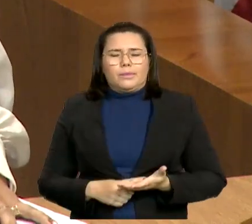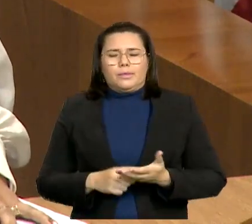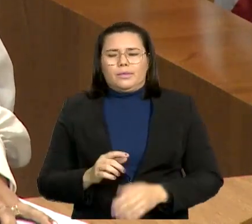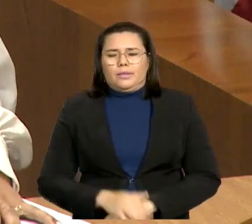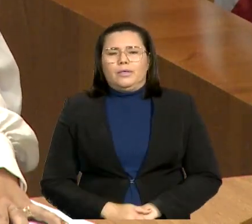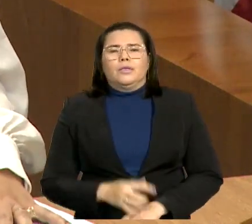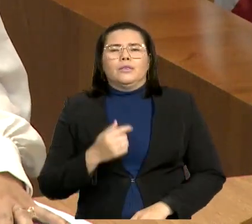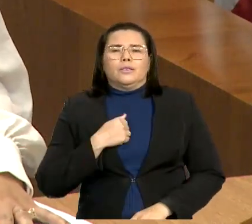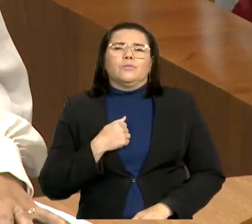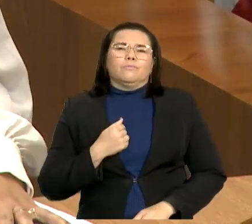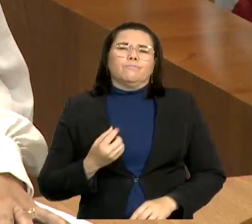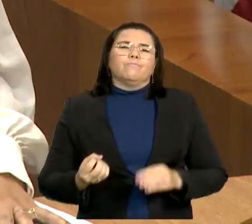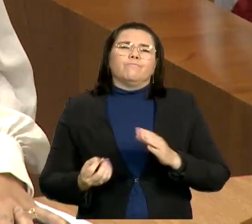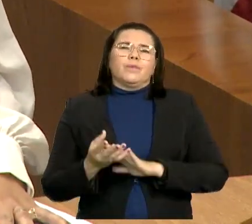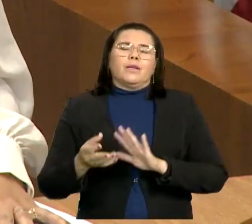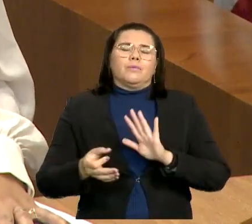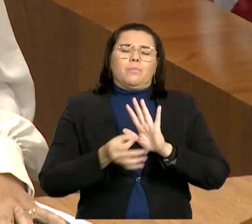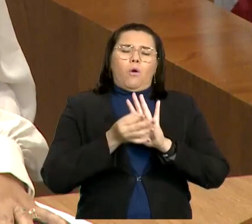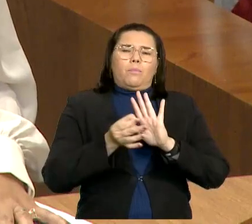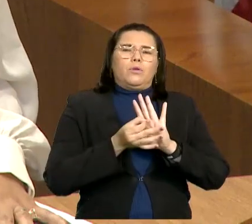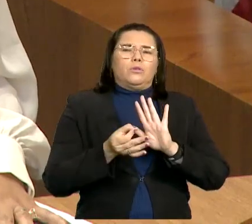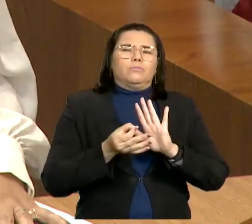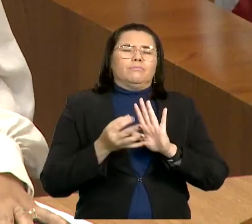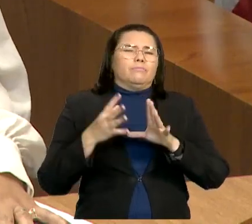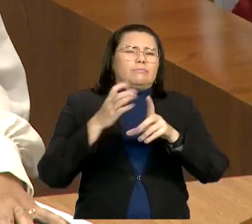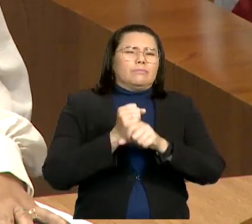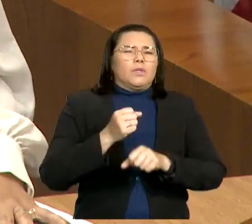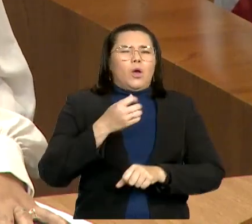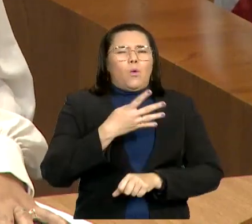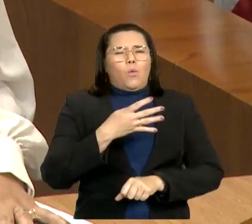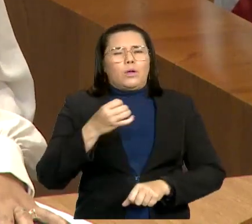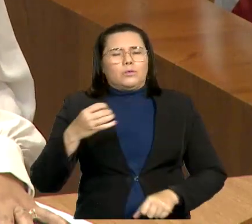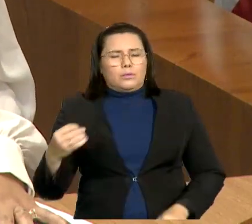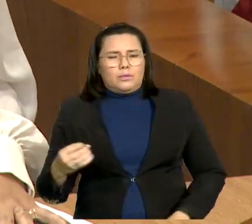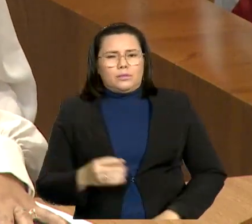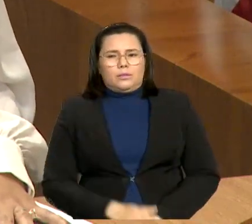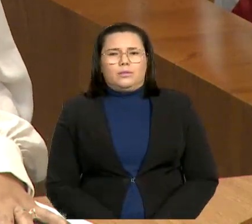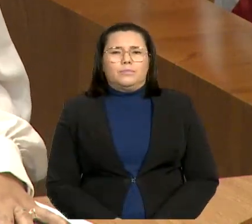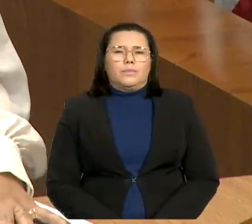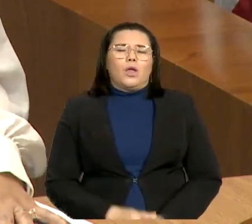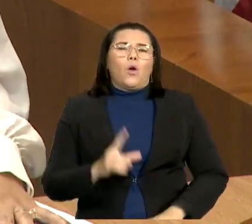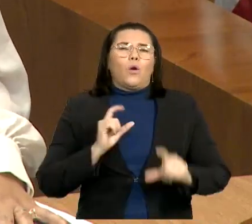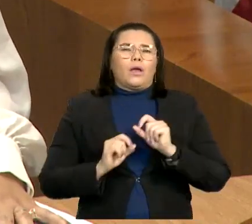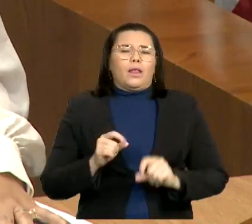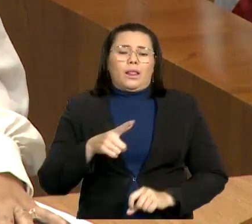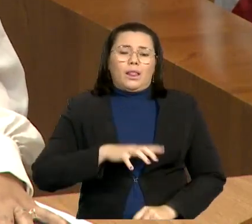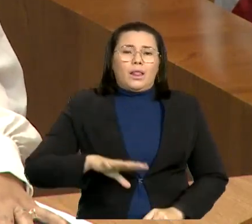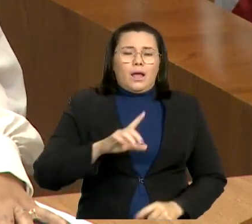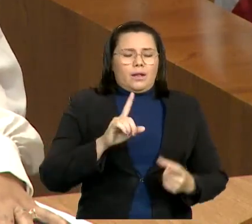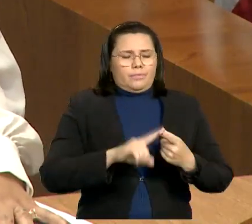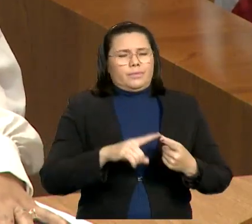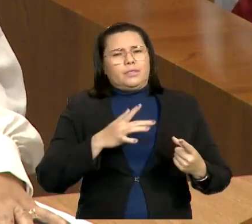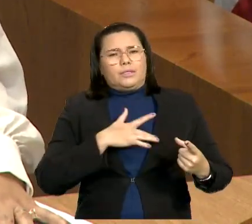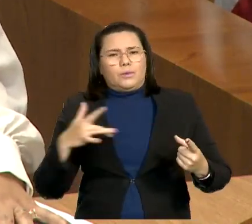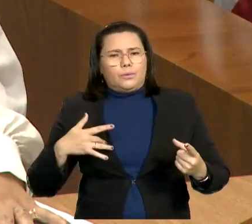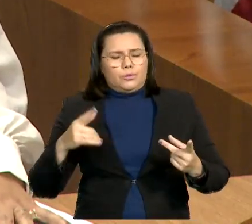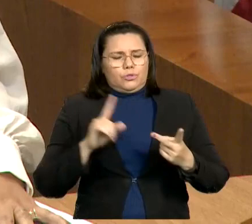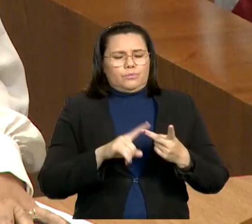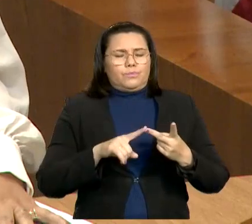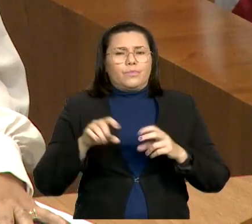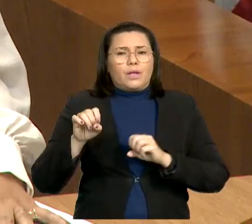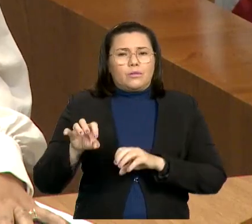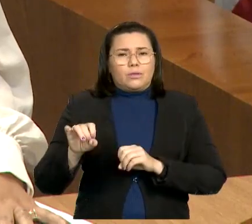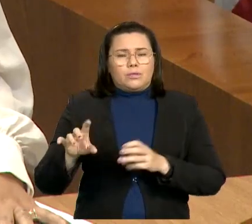indicações. São indicações que refletem educação, saúde, conscientização e qualidade